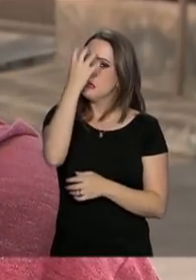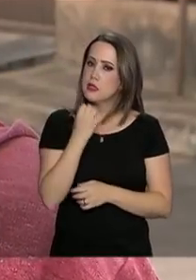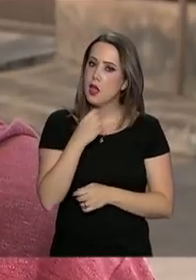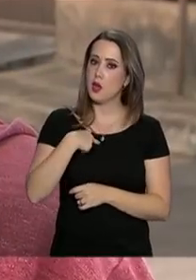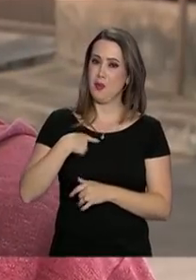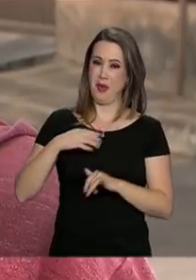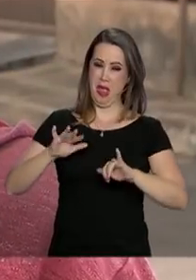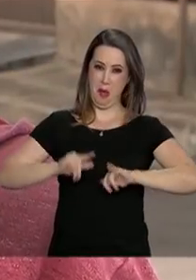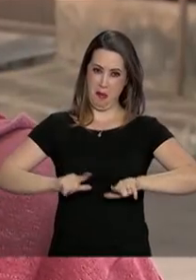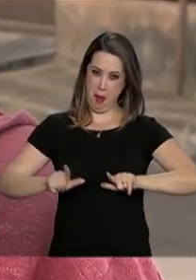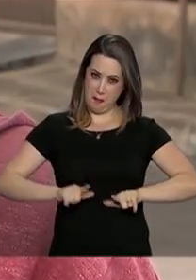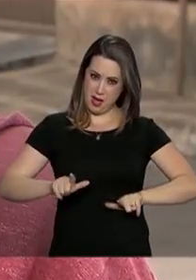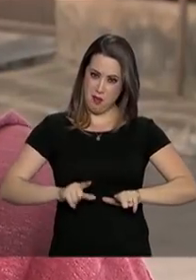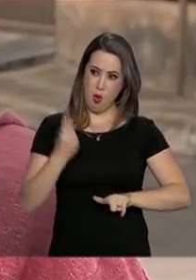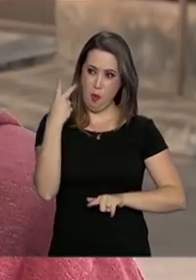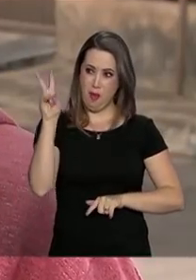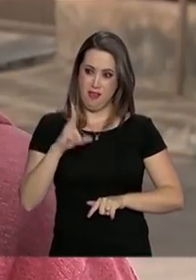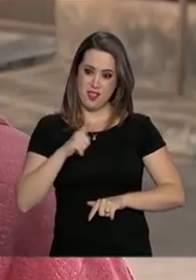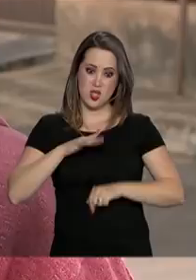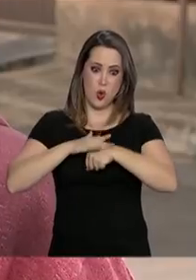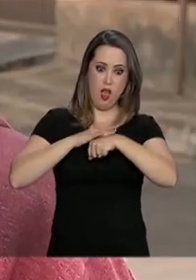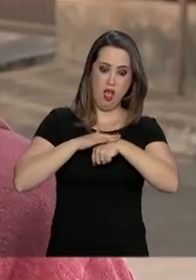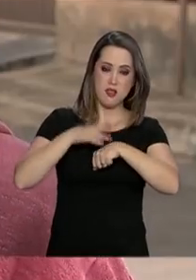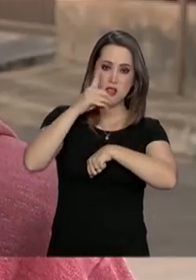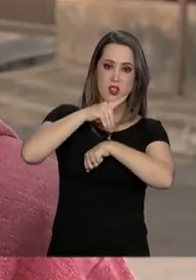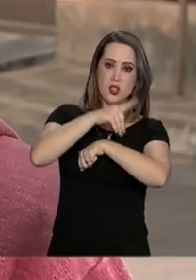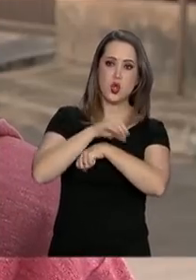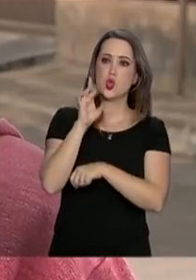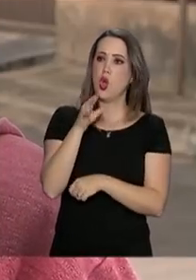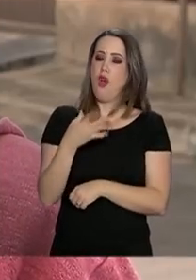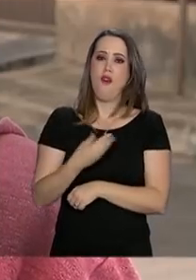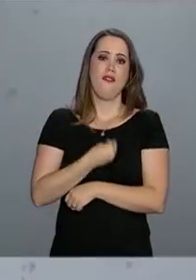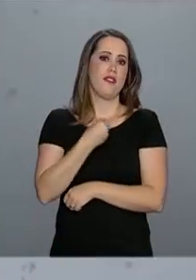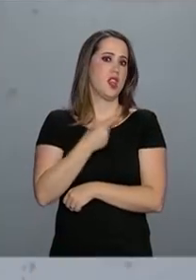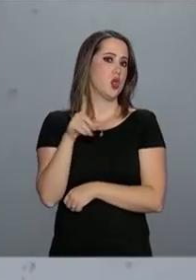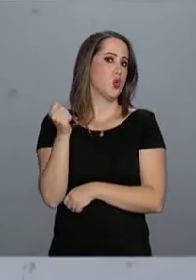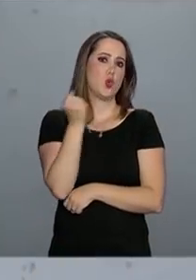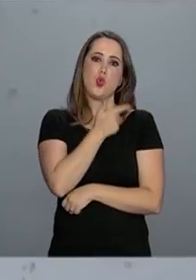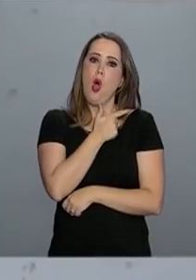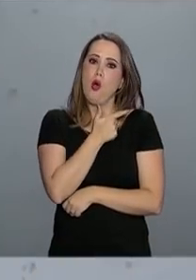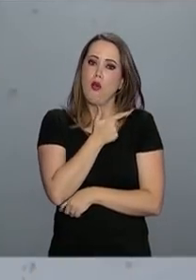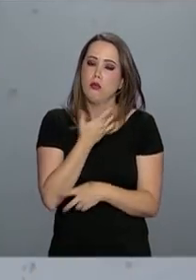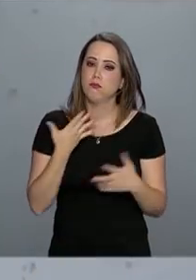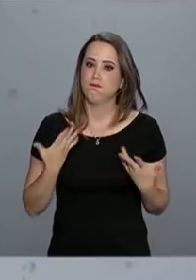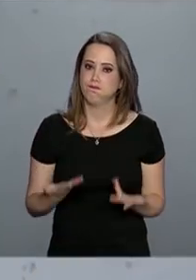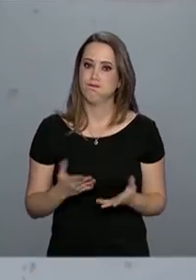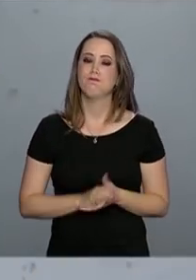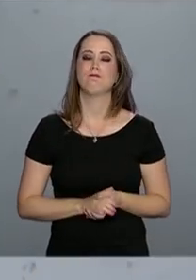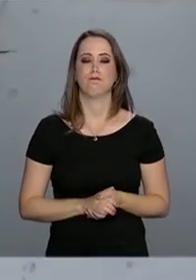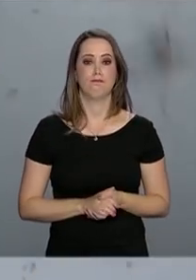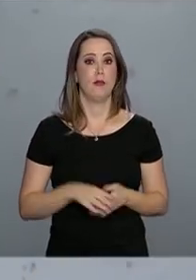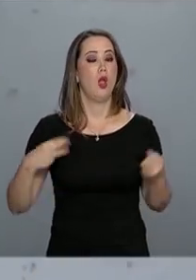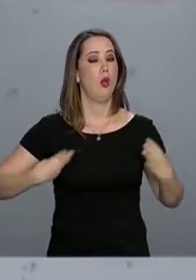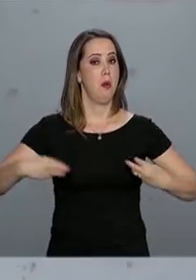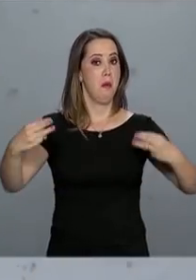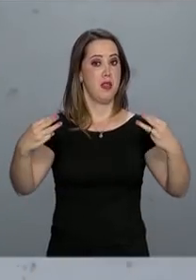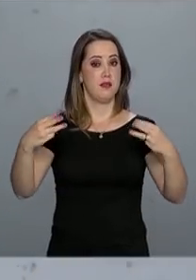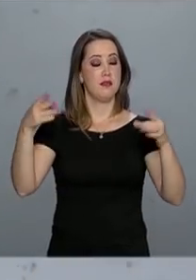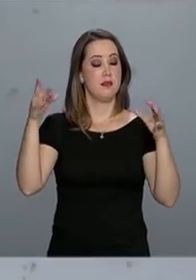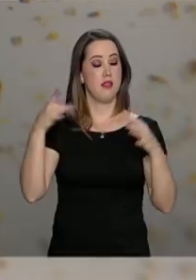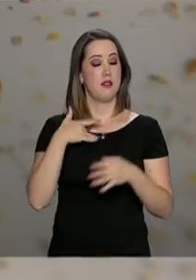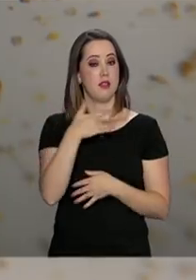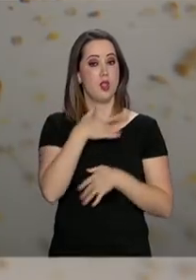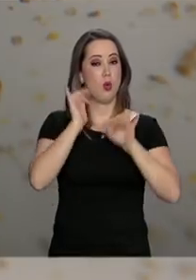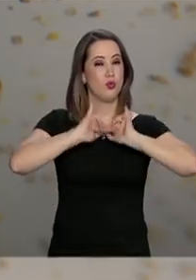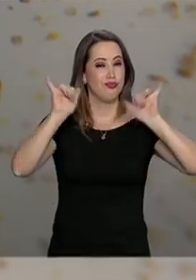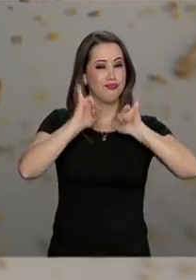porque minha prima pegou uma vez e o médico disse que ela só sobreviveu por sorte. O Ministério da Saúde alerta que o combate ao mosquito da